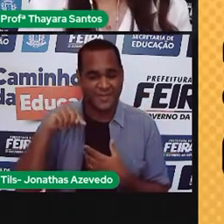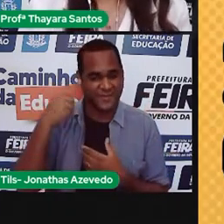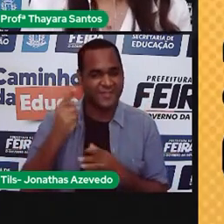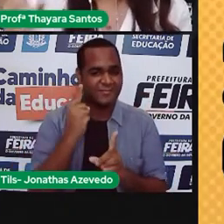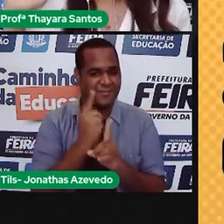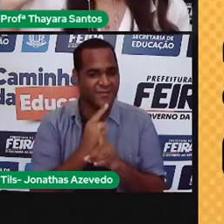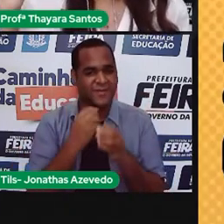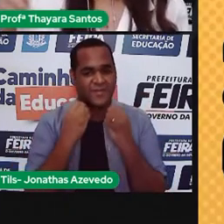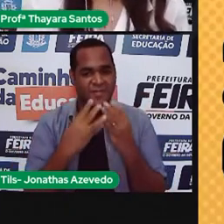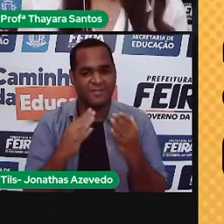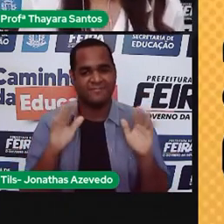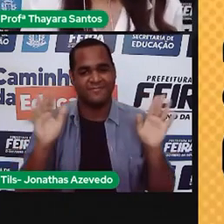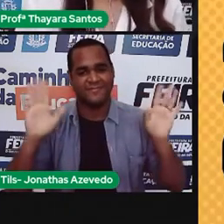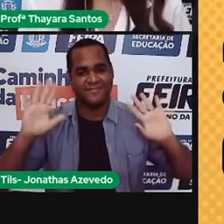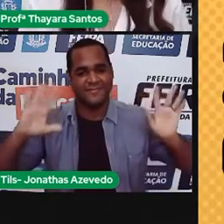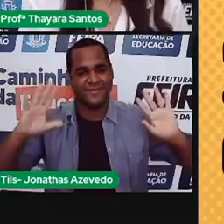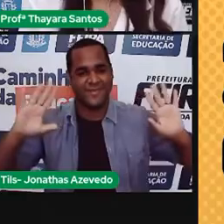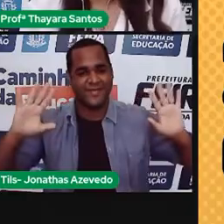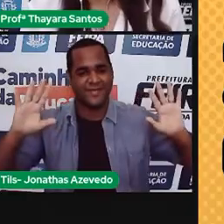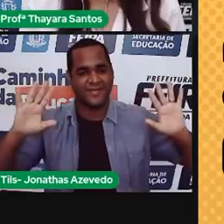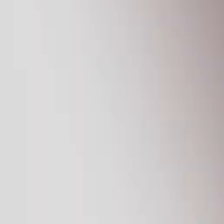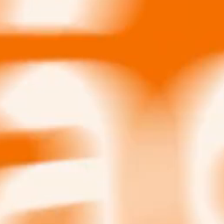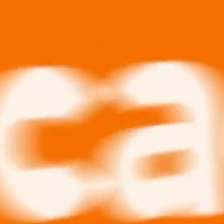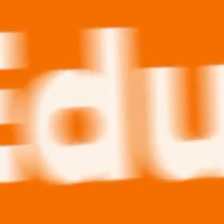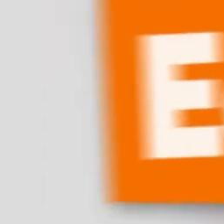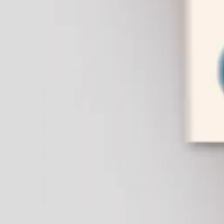vem, gente. Até a próxima aula. Tchau, tchau.